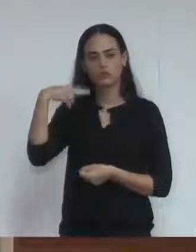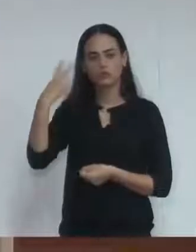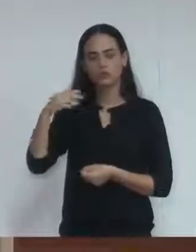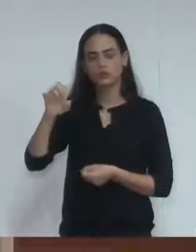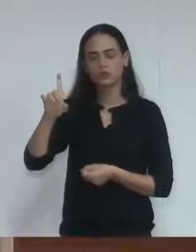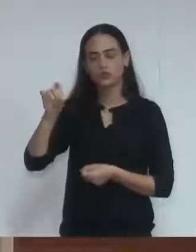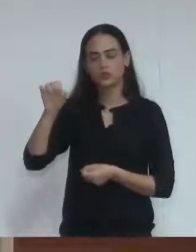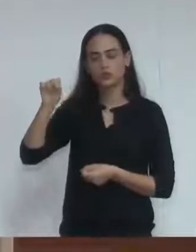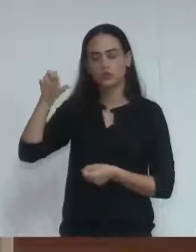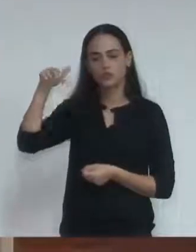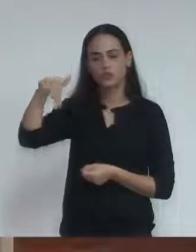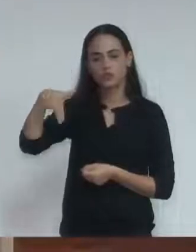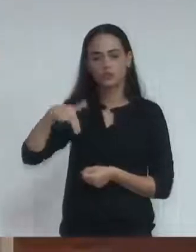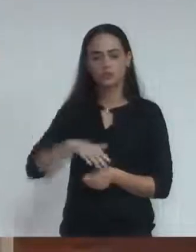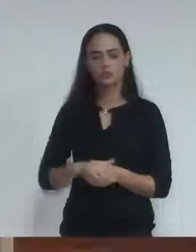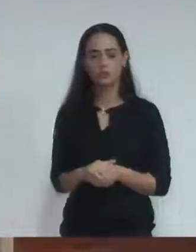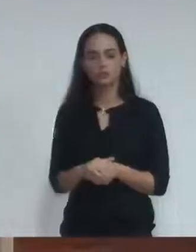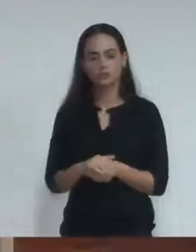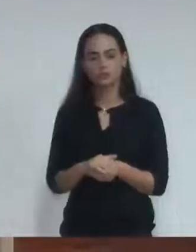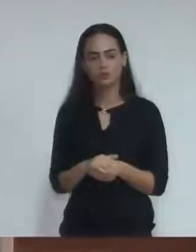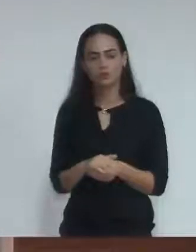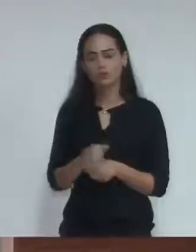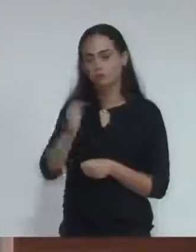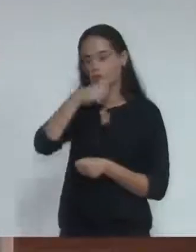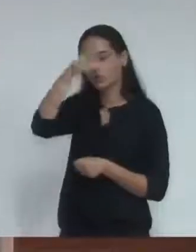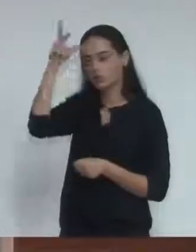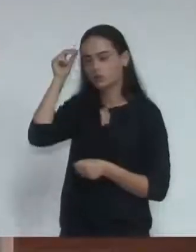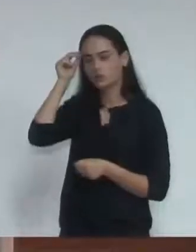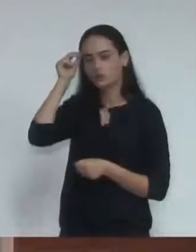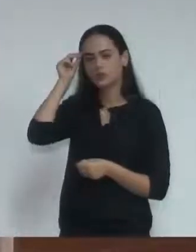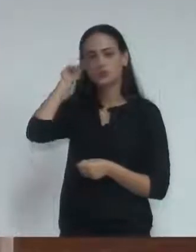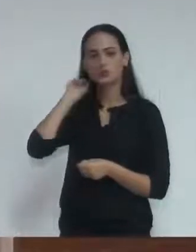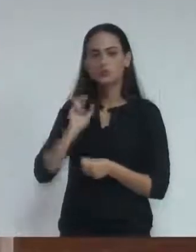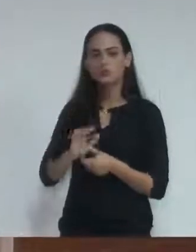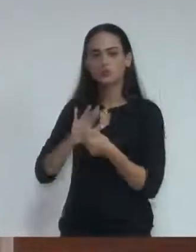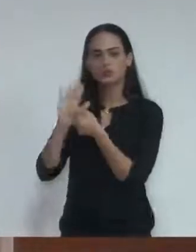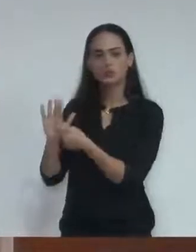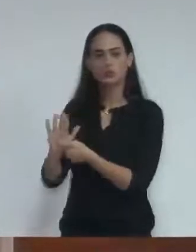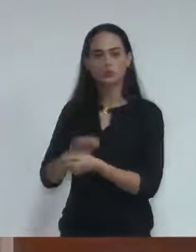constitucionais, legais e regimentais, digno de adotamento oficial do senhor prefeito municipal, 39.